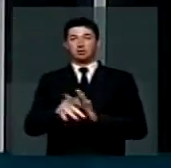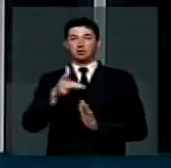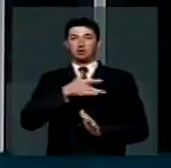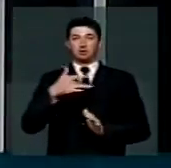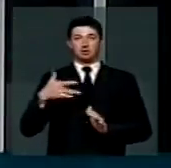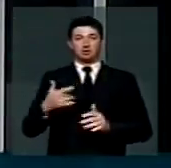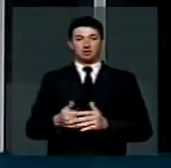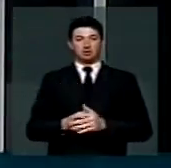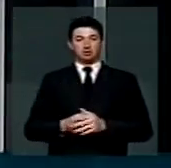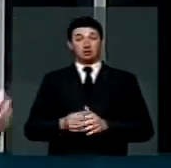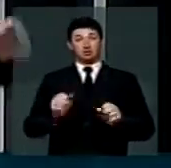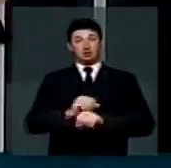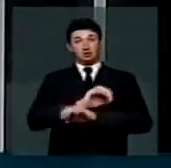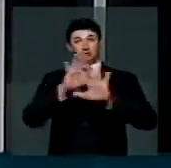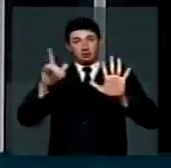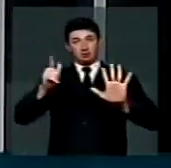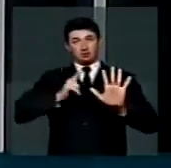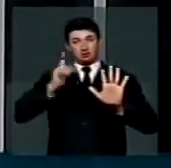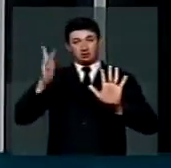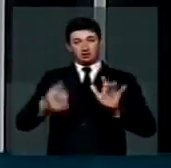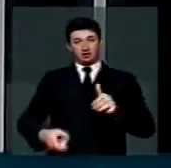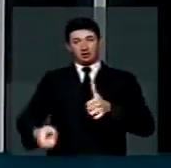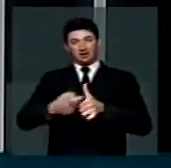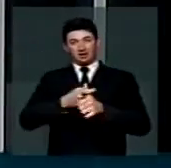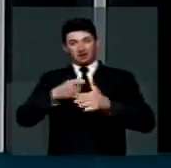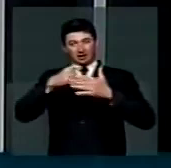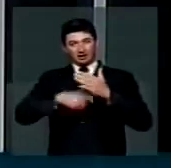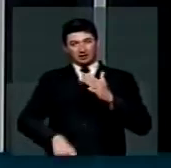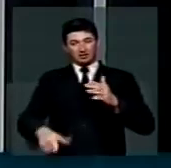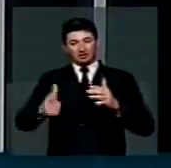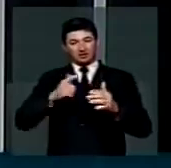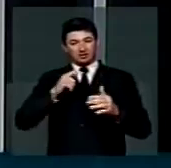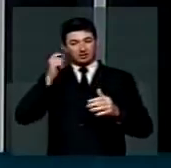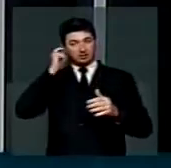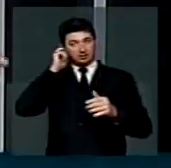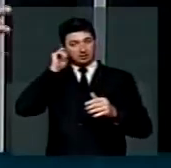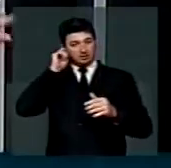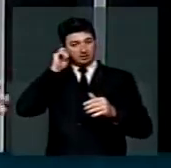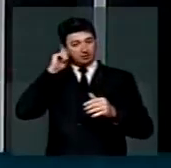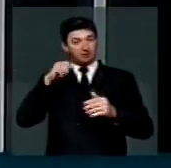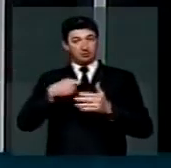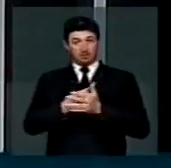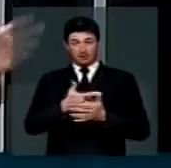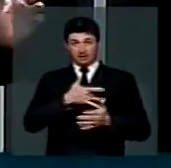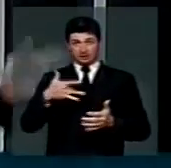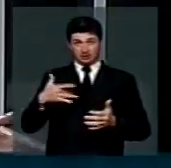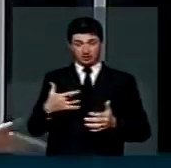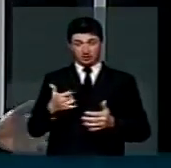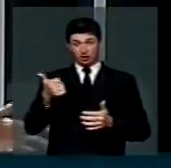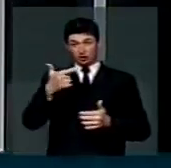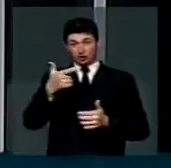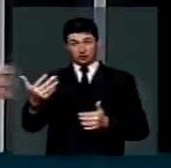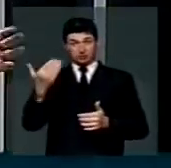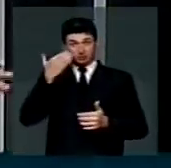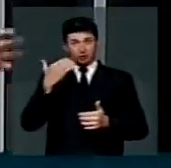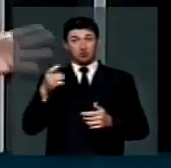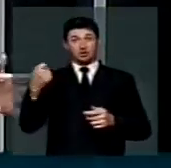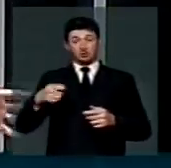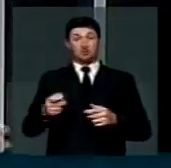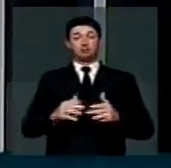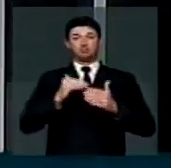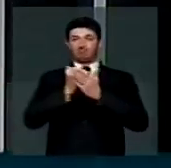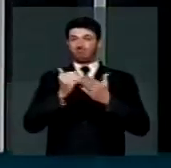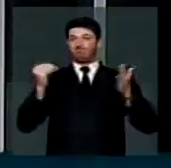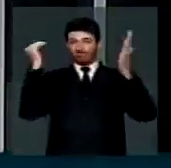adequado da saúde. Ficou claro que esse déficit na balança de pagamento do setor saúde de 12